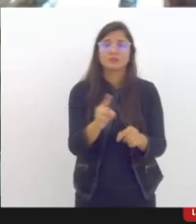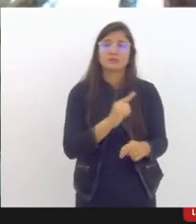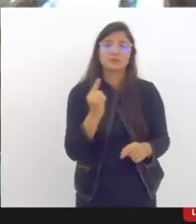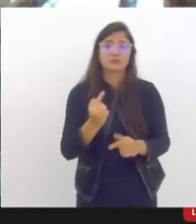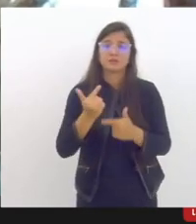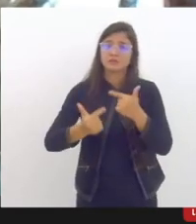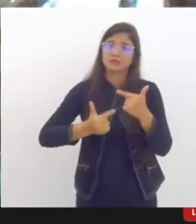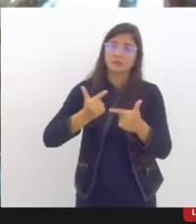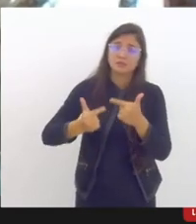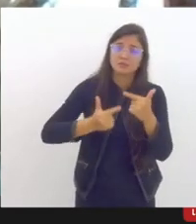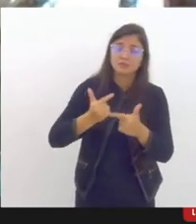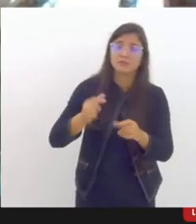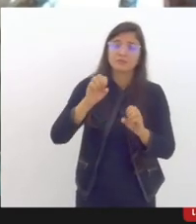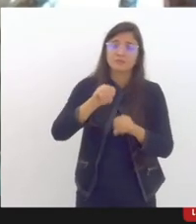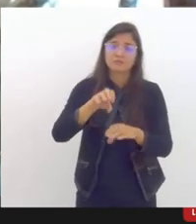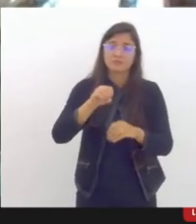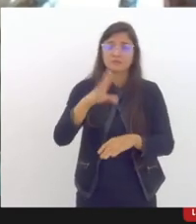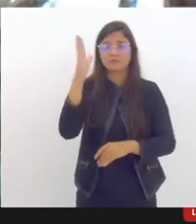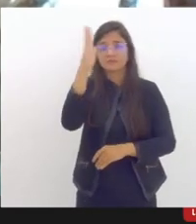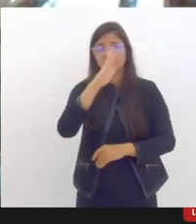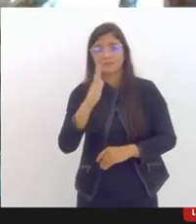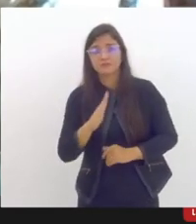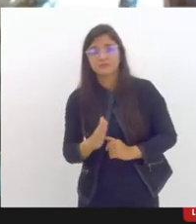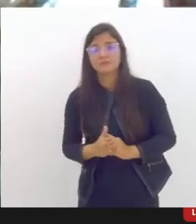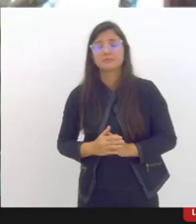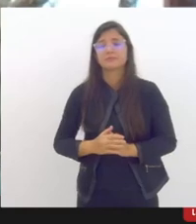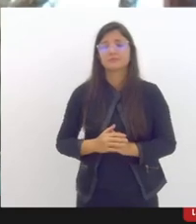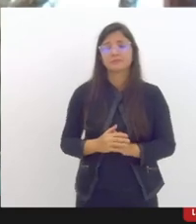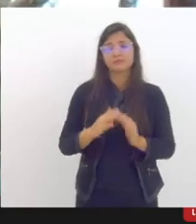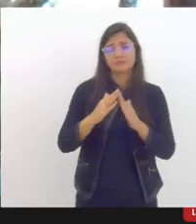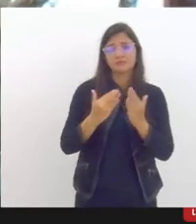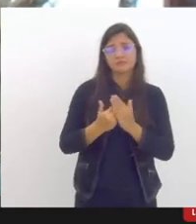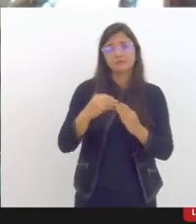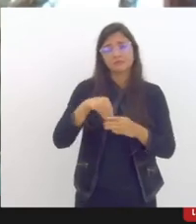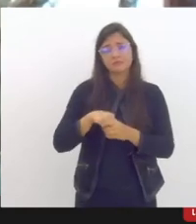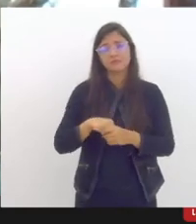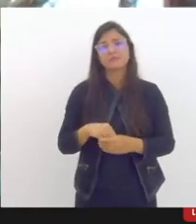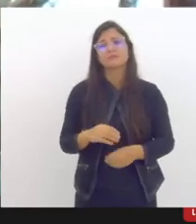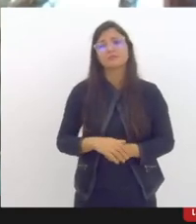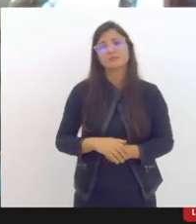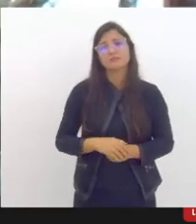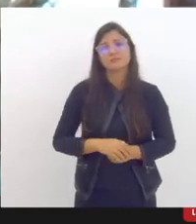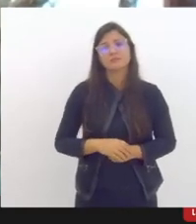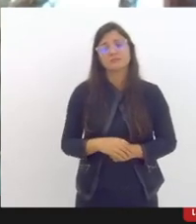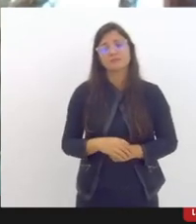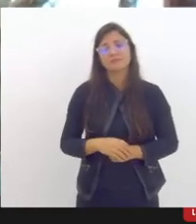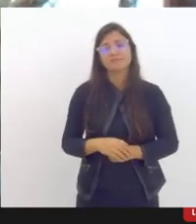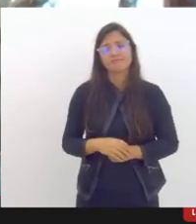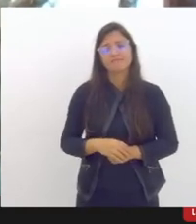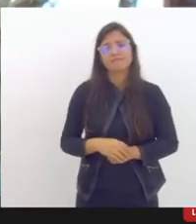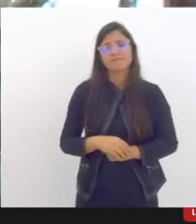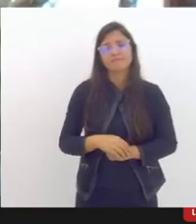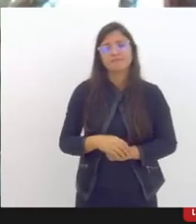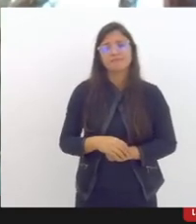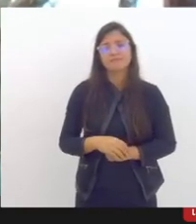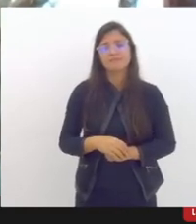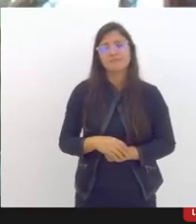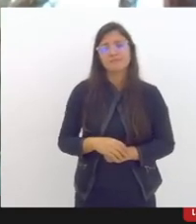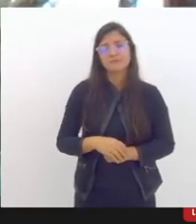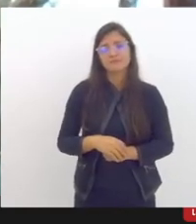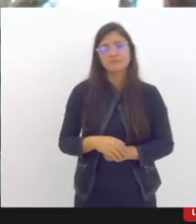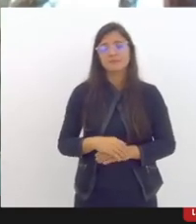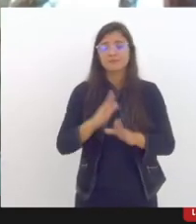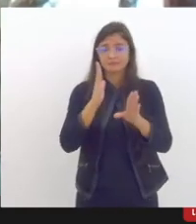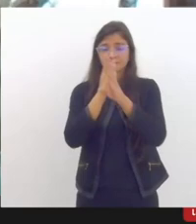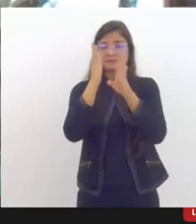no campo da educação brasileira que é histórico né e remonta aos anos 30 né porém esse